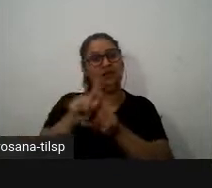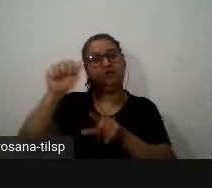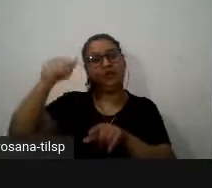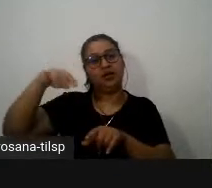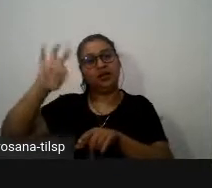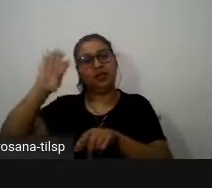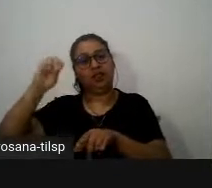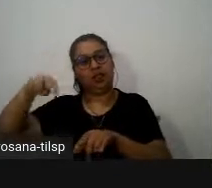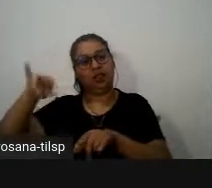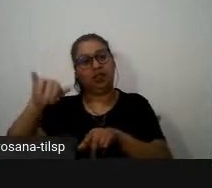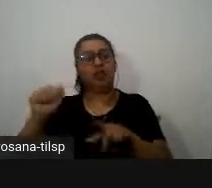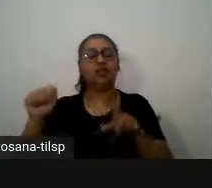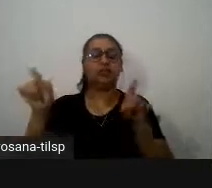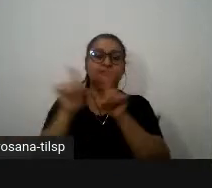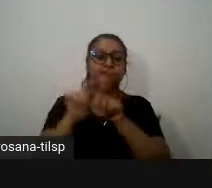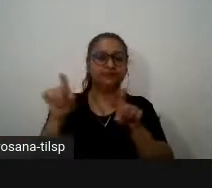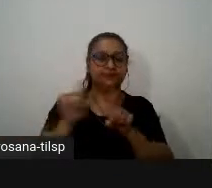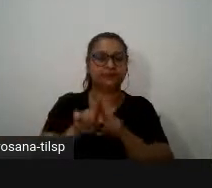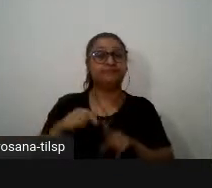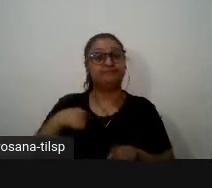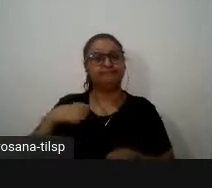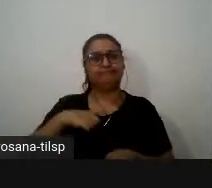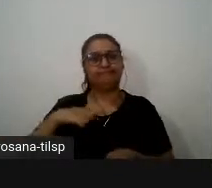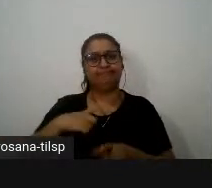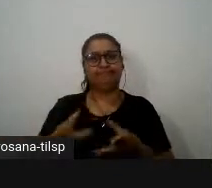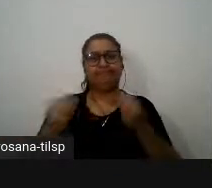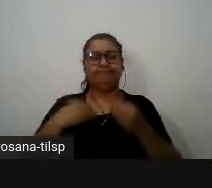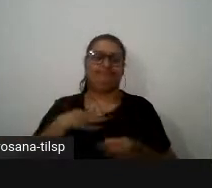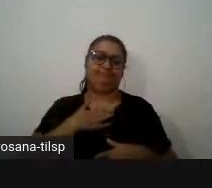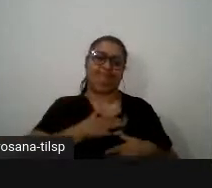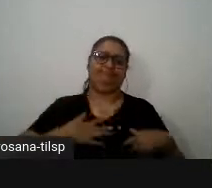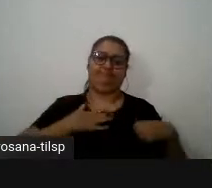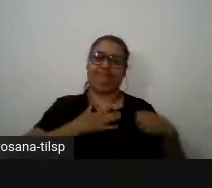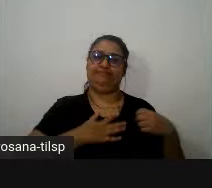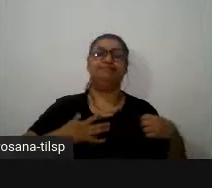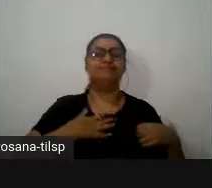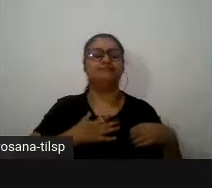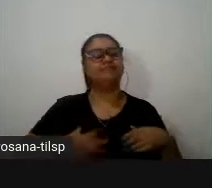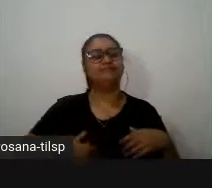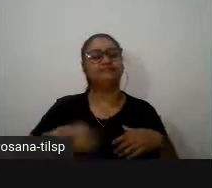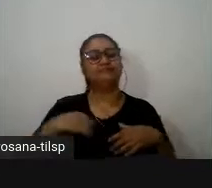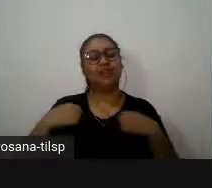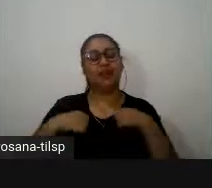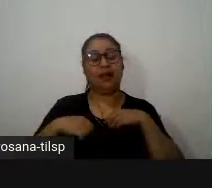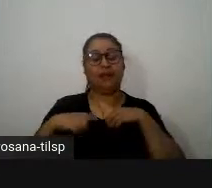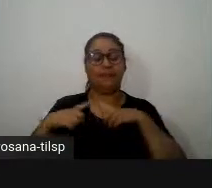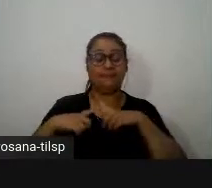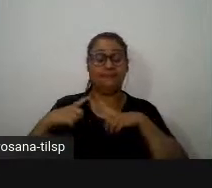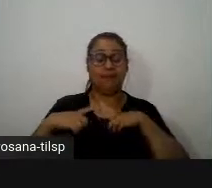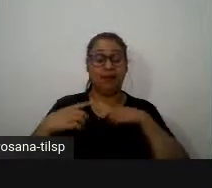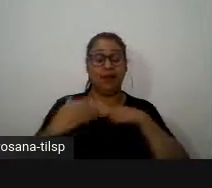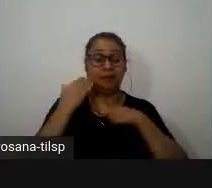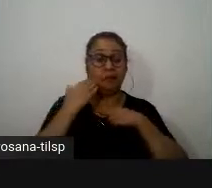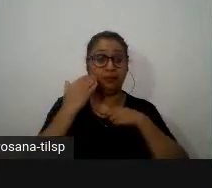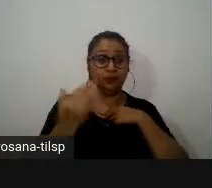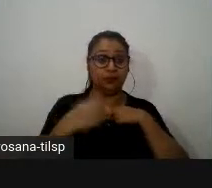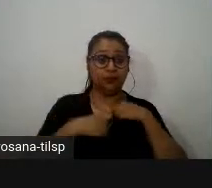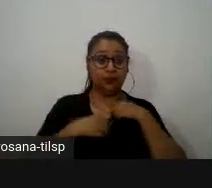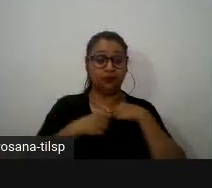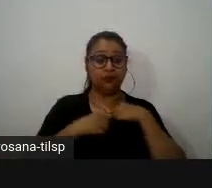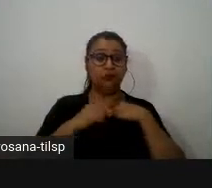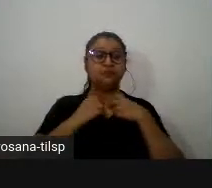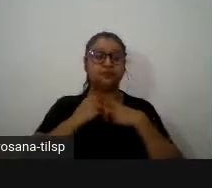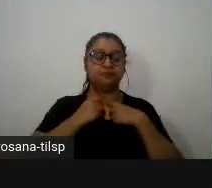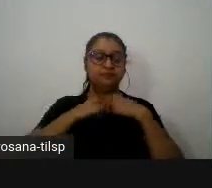e também que é muito gosto e também entusiasmo estar aqui para apresentar uma temática da qual eu